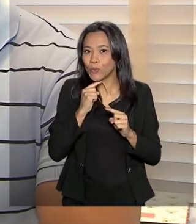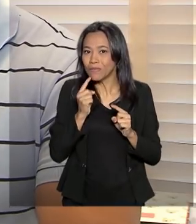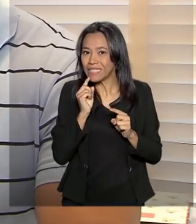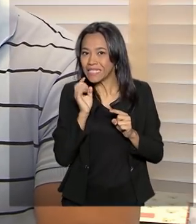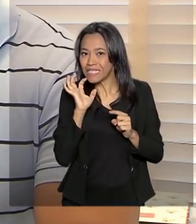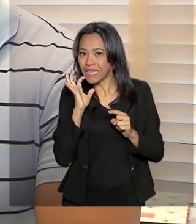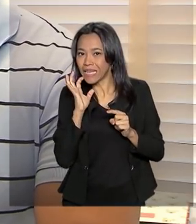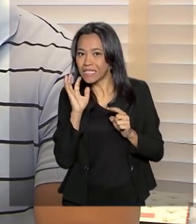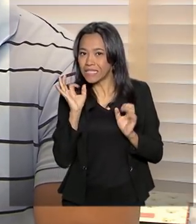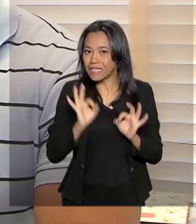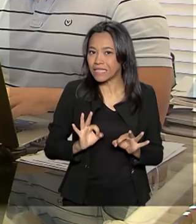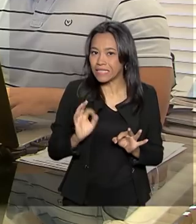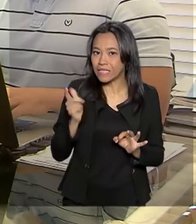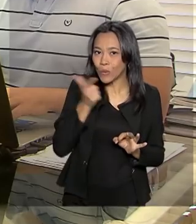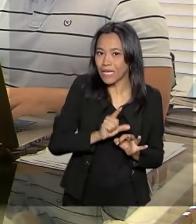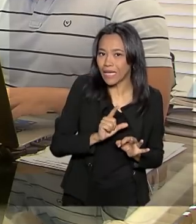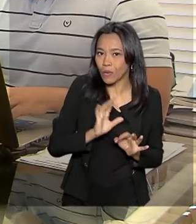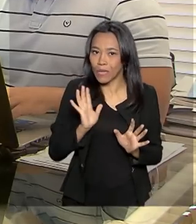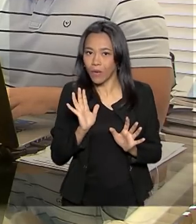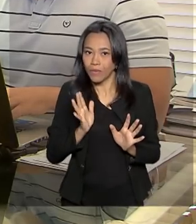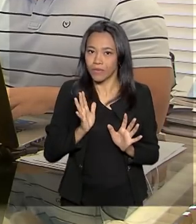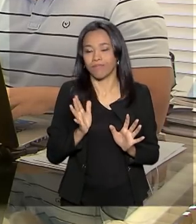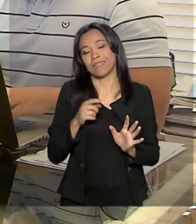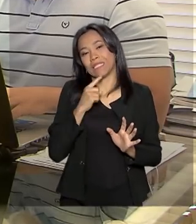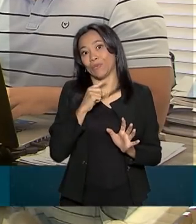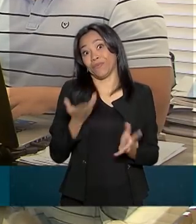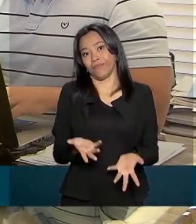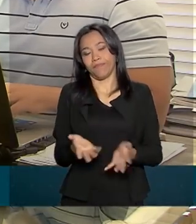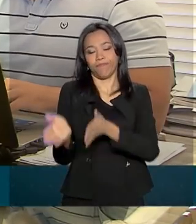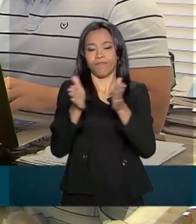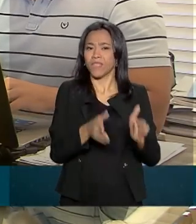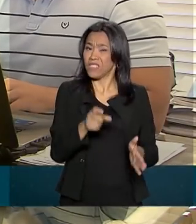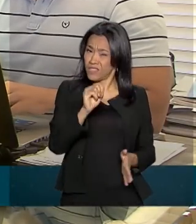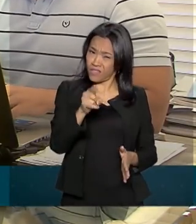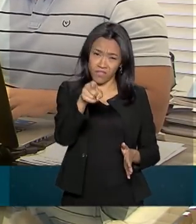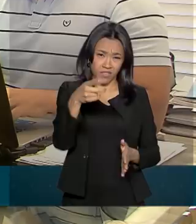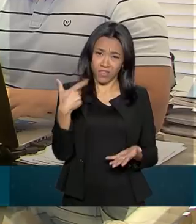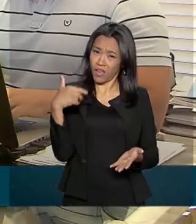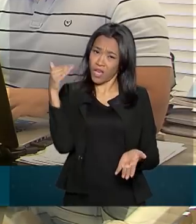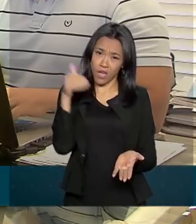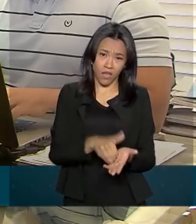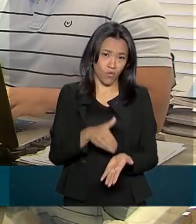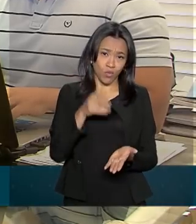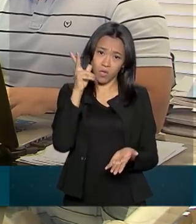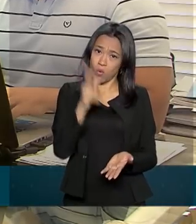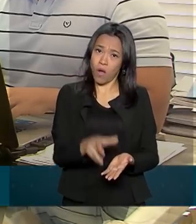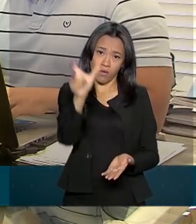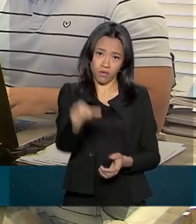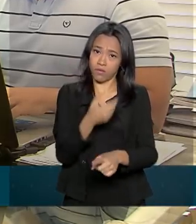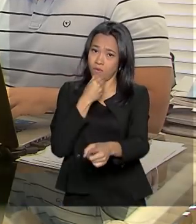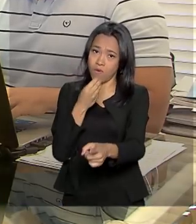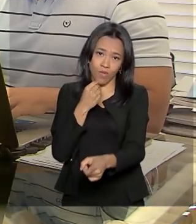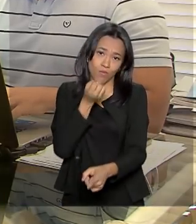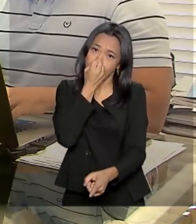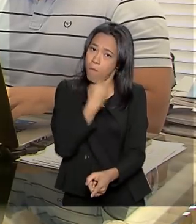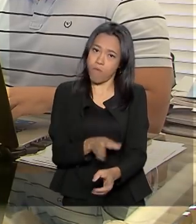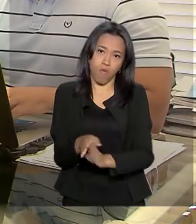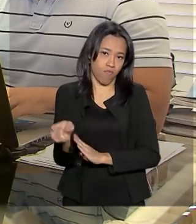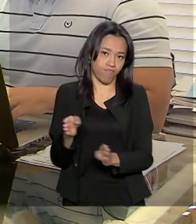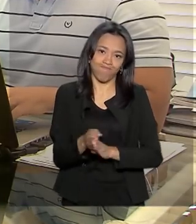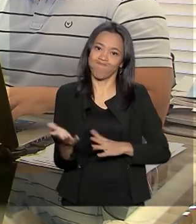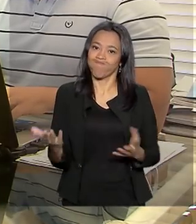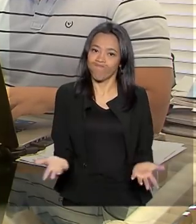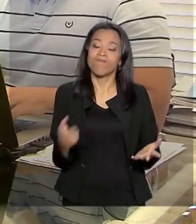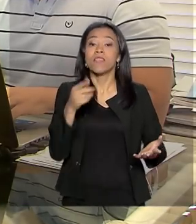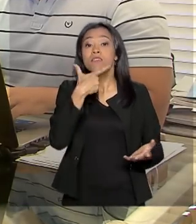Será que vai dar tempo? Será que não vai dar tempo? Deixar para a última hora, como o Lucas fez, não é mesmo o mais recomendado. Quem perder o prazo